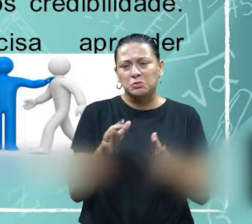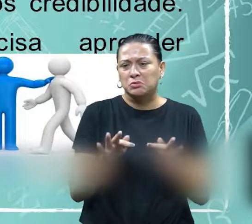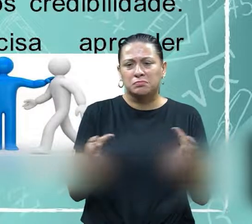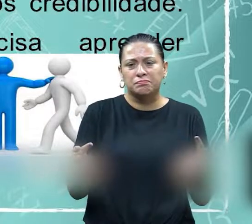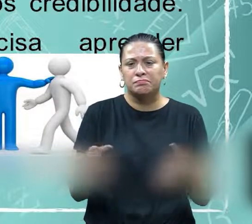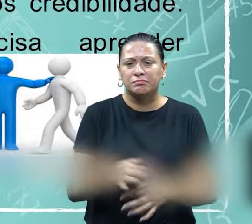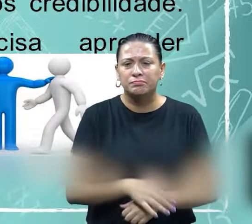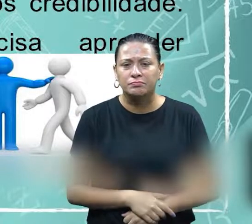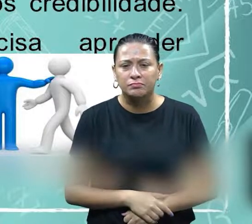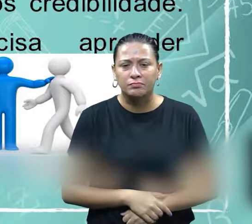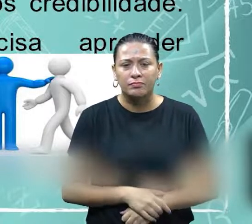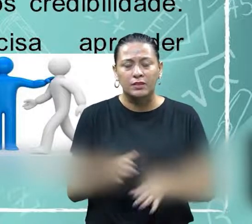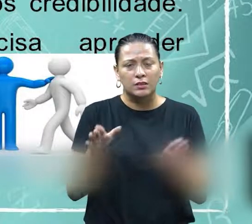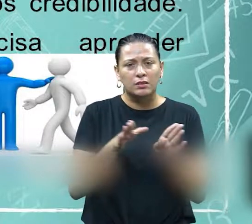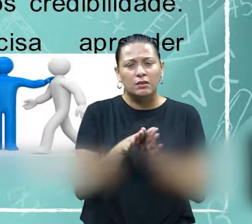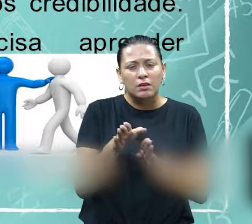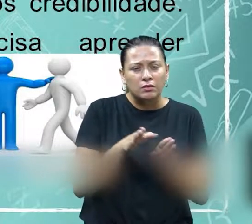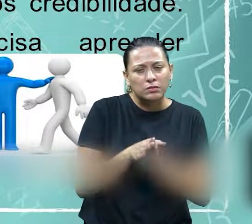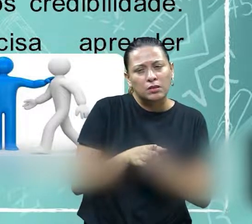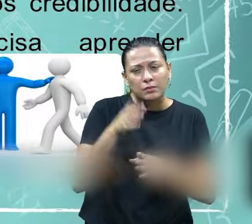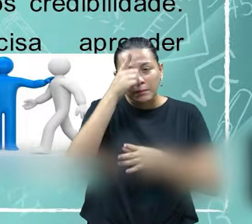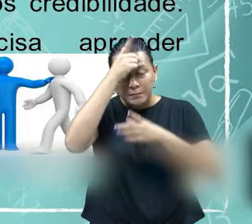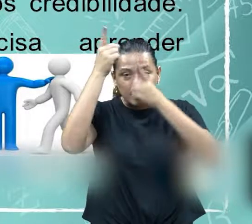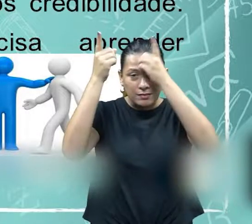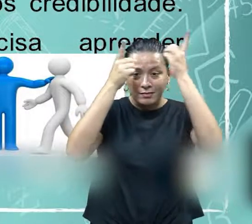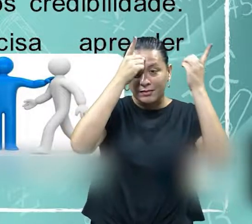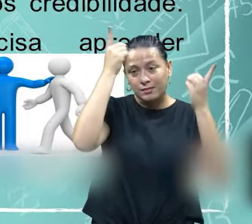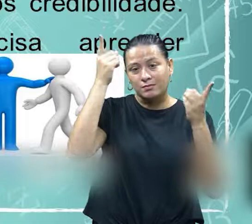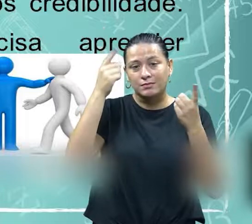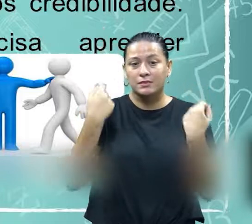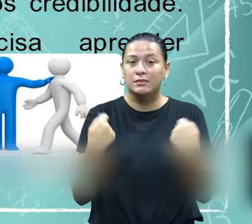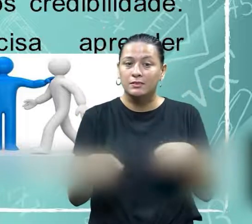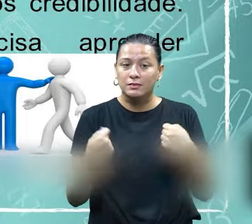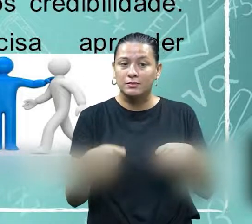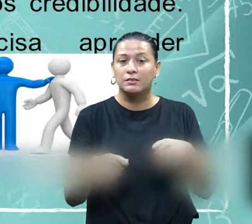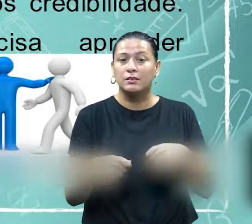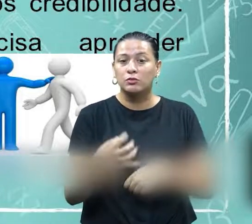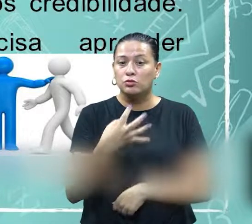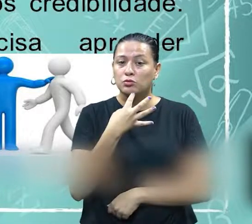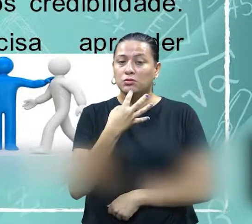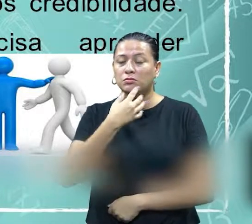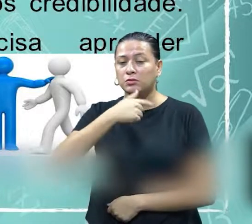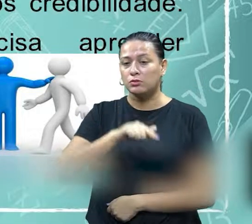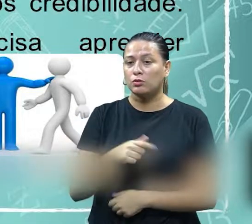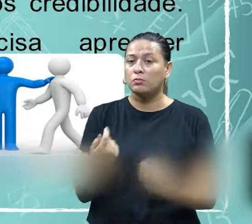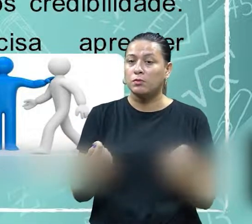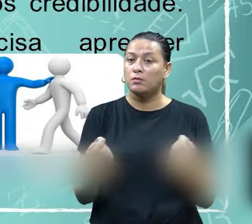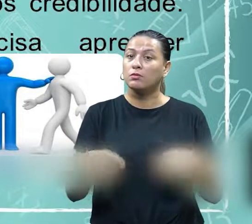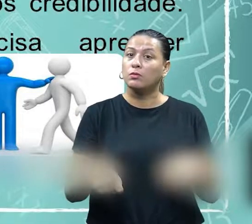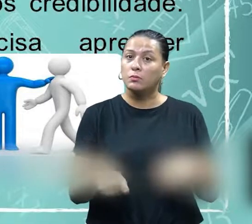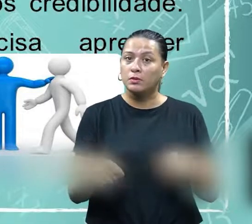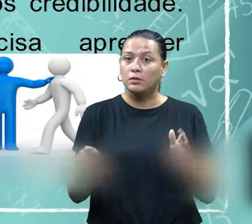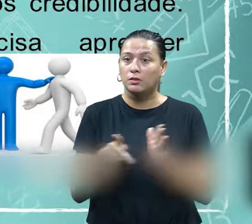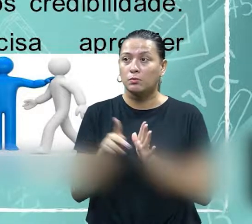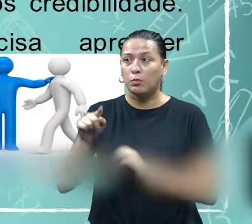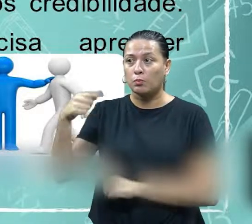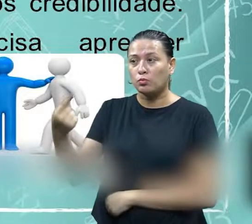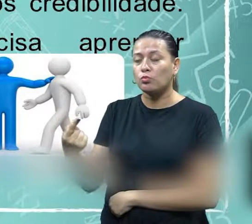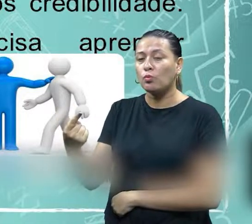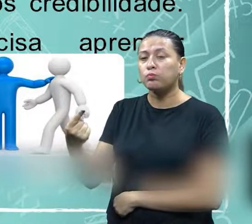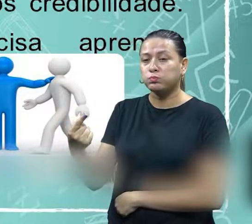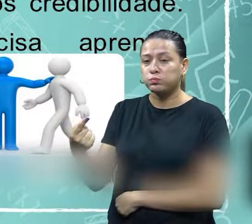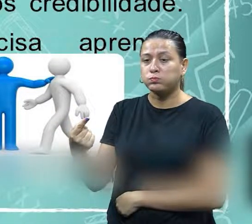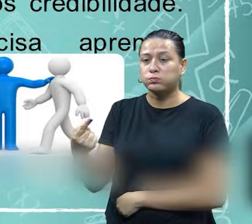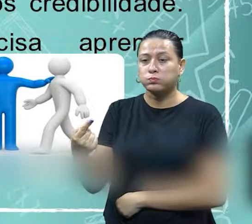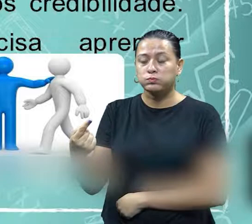vêm trazer para a gente que ele é muito orientado para ideias, né? E que tem necessidade de reconhecimento de sua competência pelo outro. É